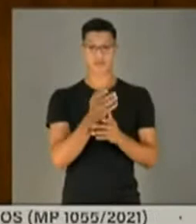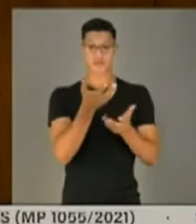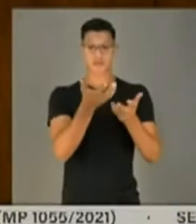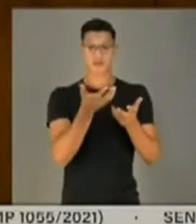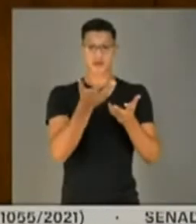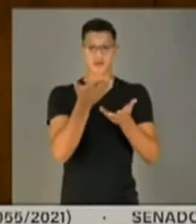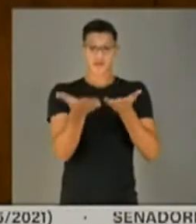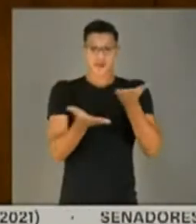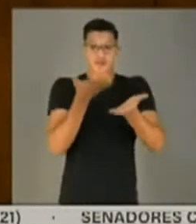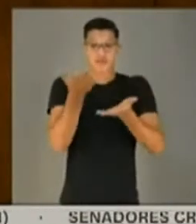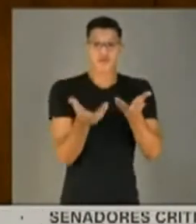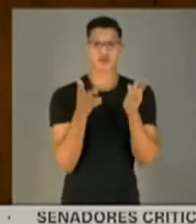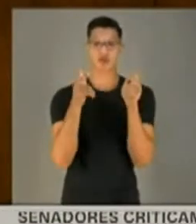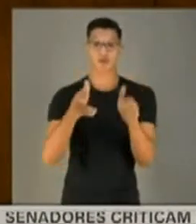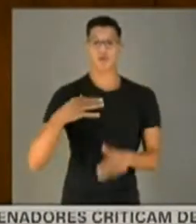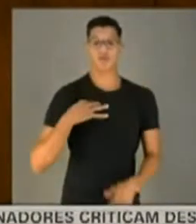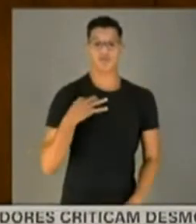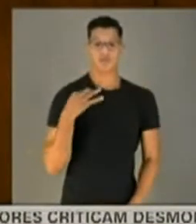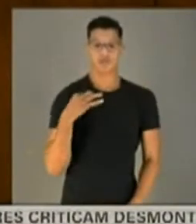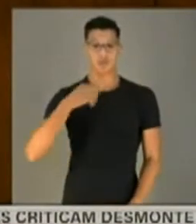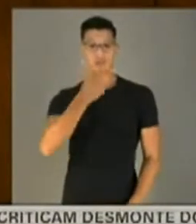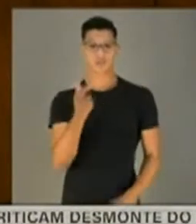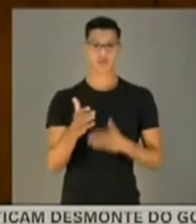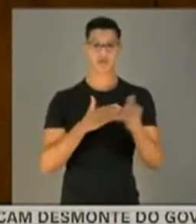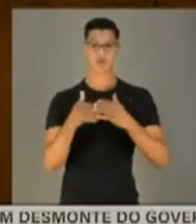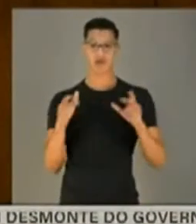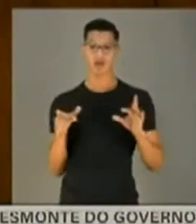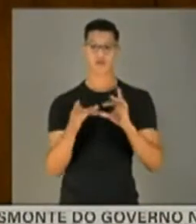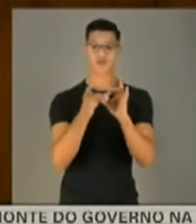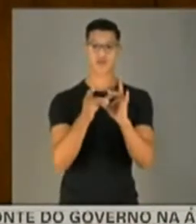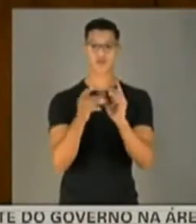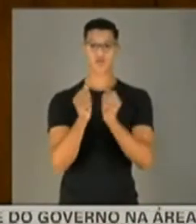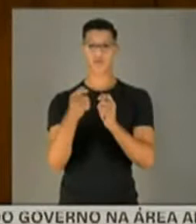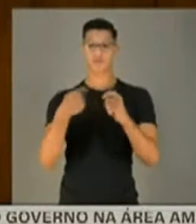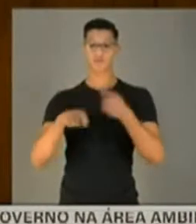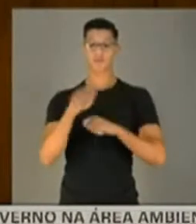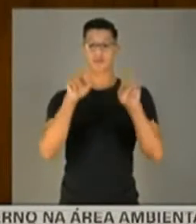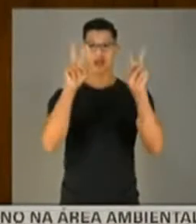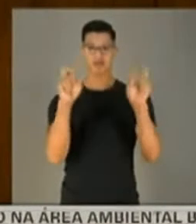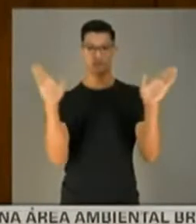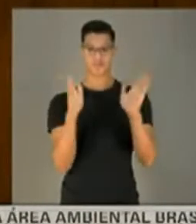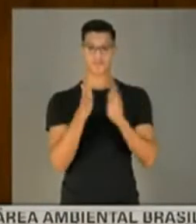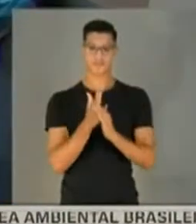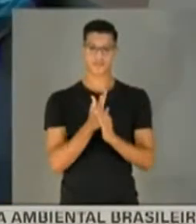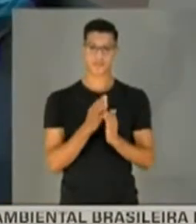quero servir como voluntário, sem qualquer vínculo com a administração, fecha aspas.